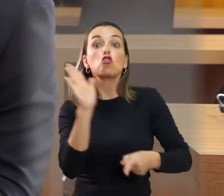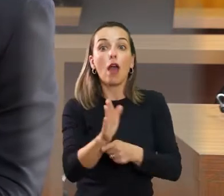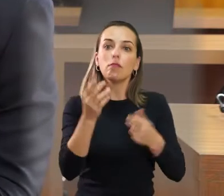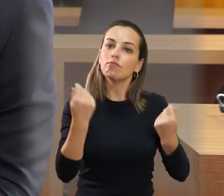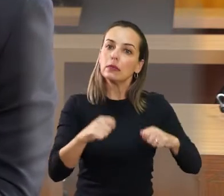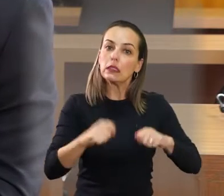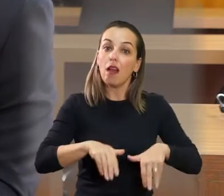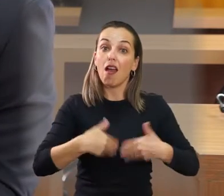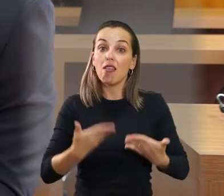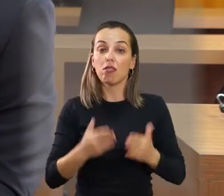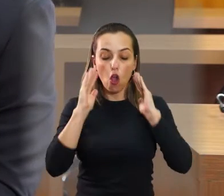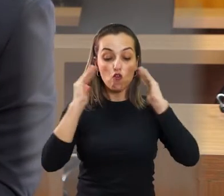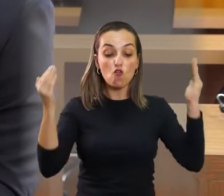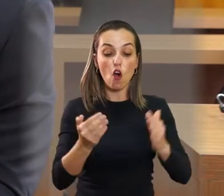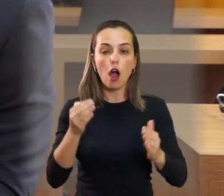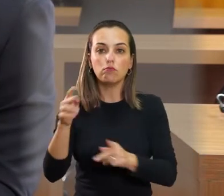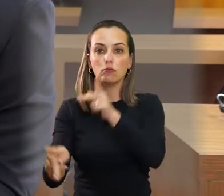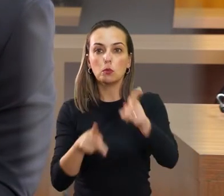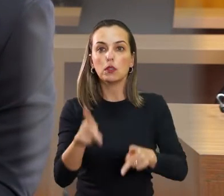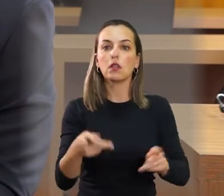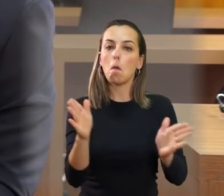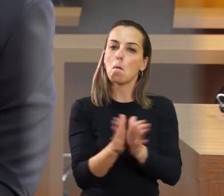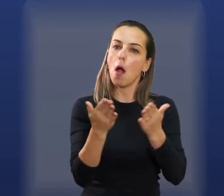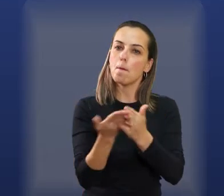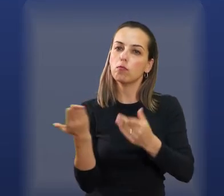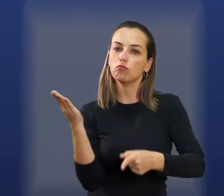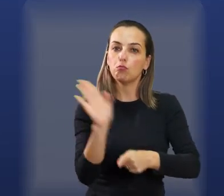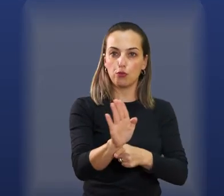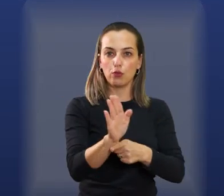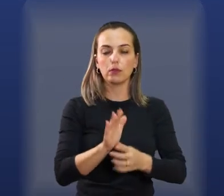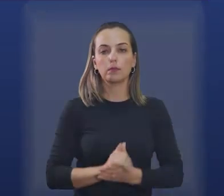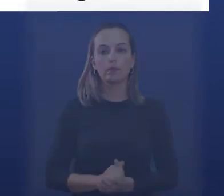mandato seria voltado para esse tipo de população, a mais carente.